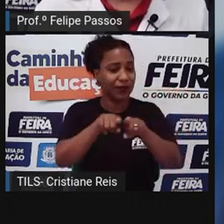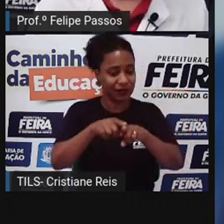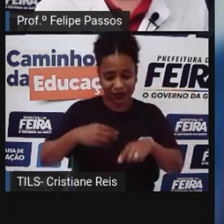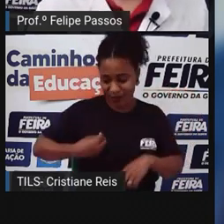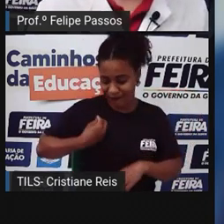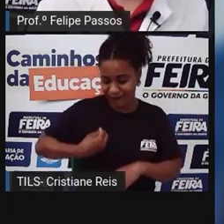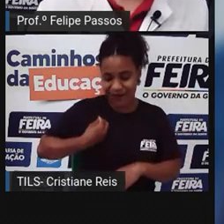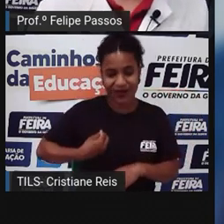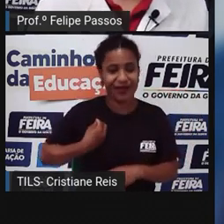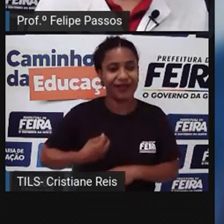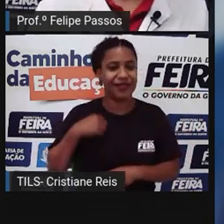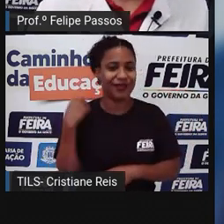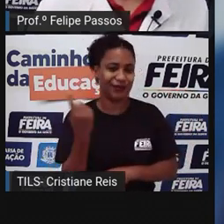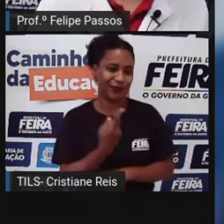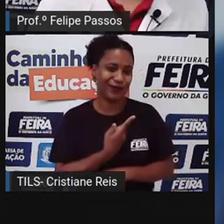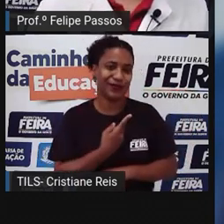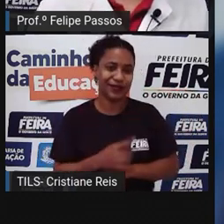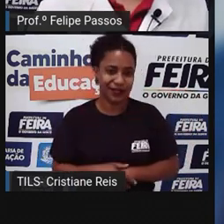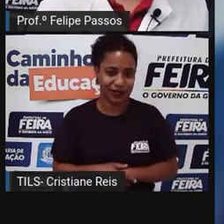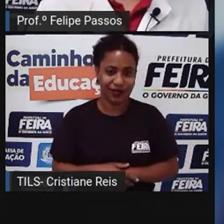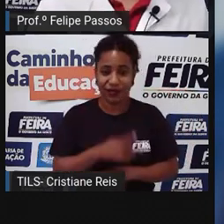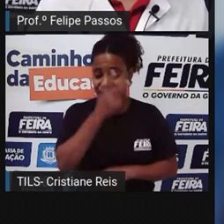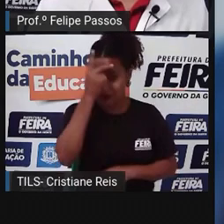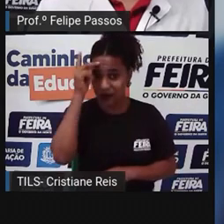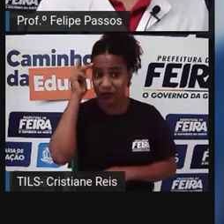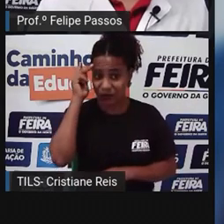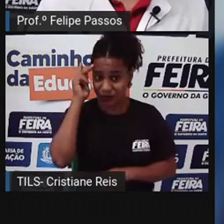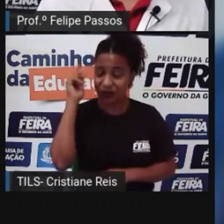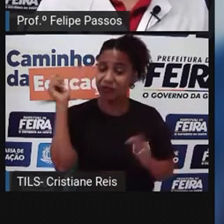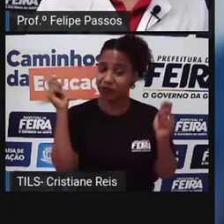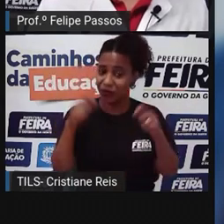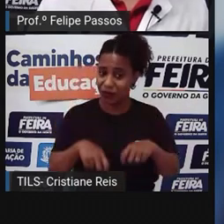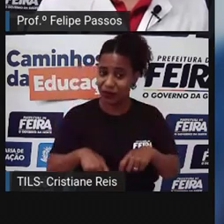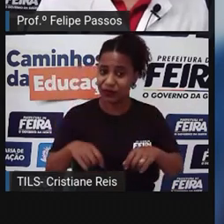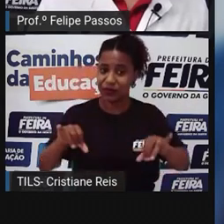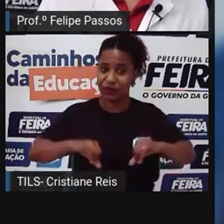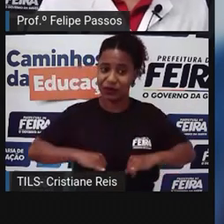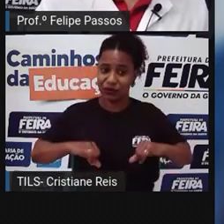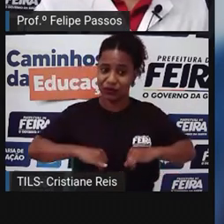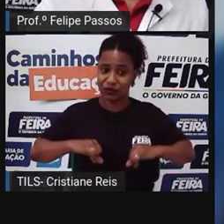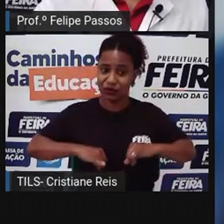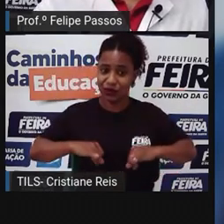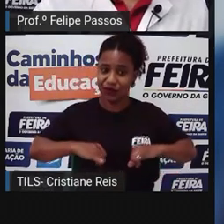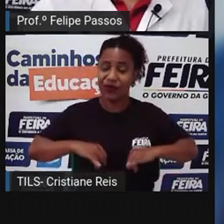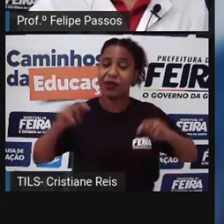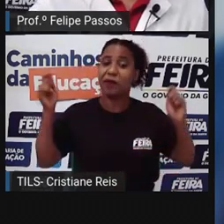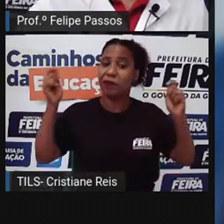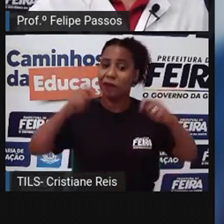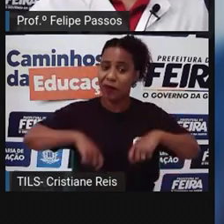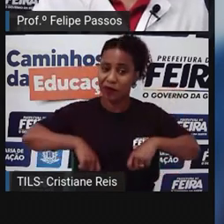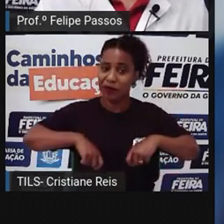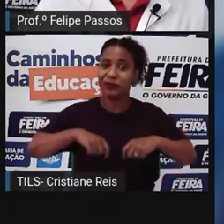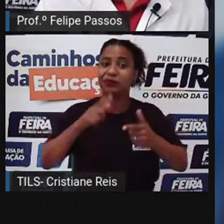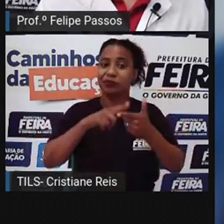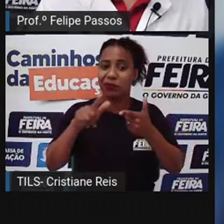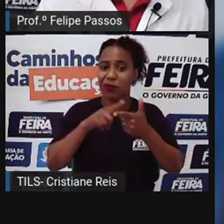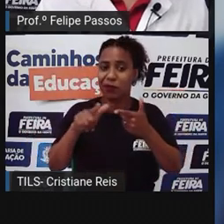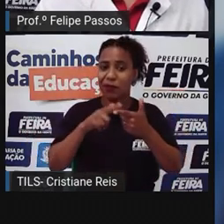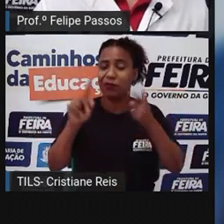devem sofrer consequências das suas ações. Então, se uma pessoa comete crime no mundo digital,